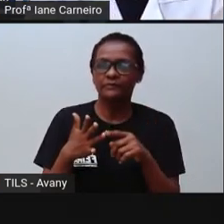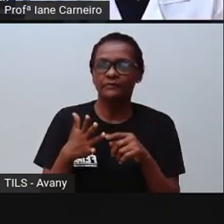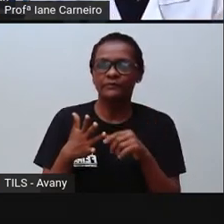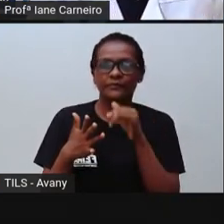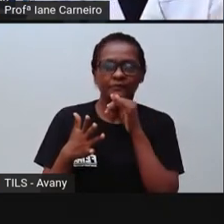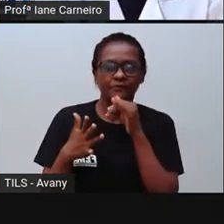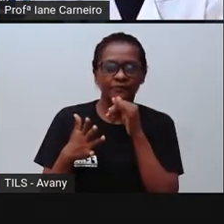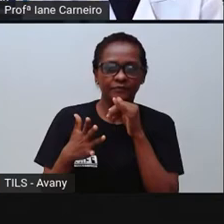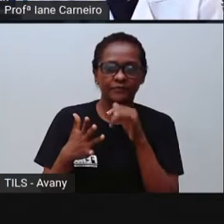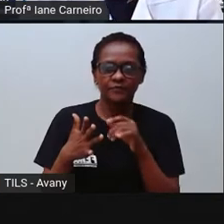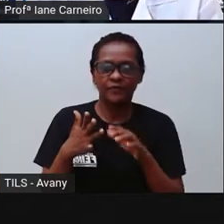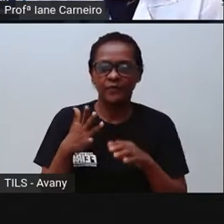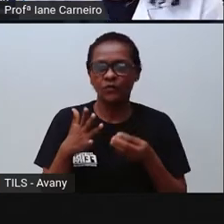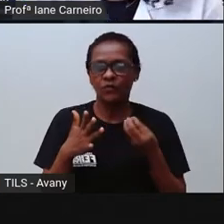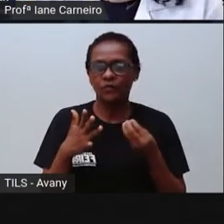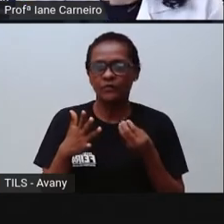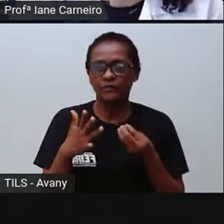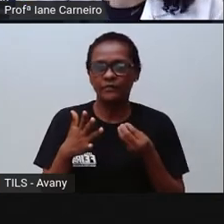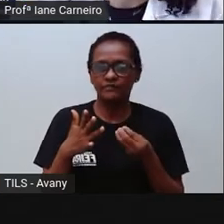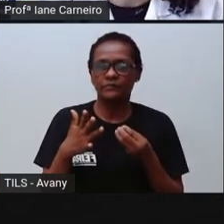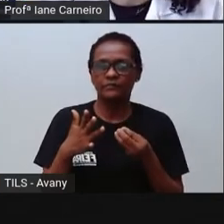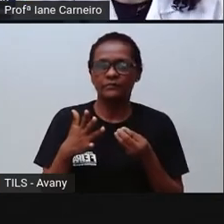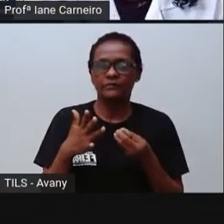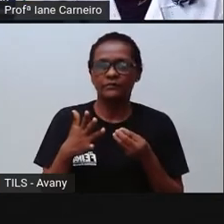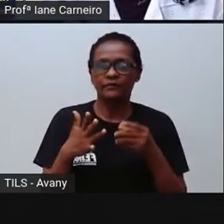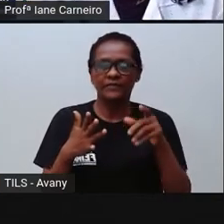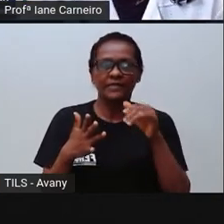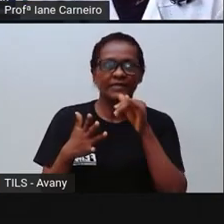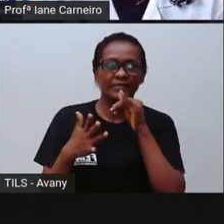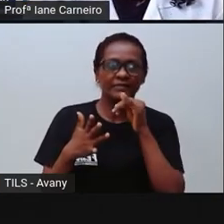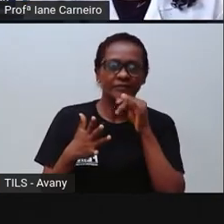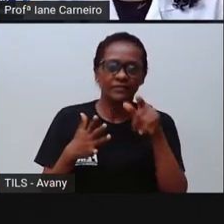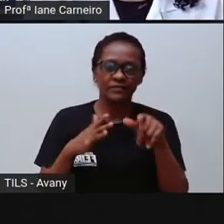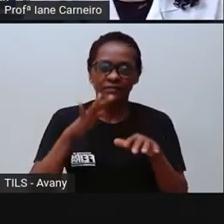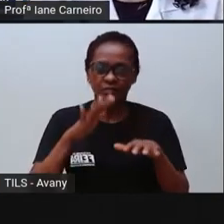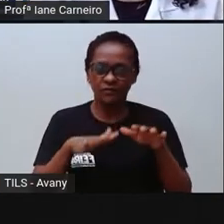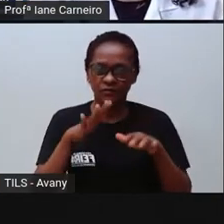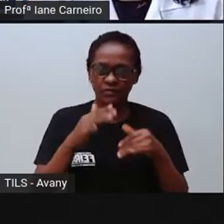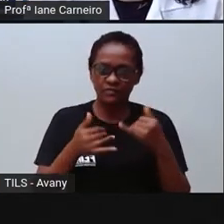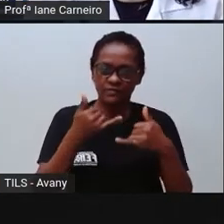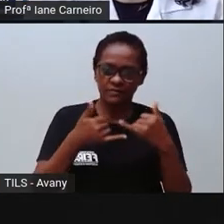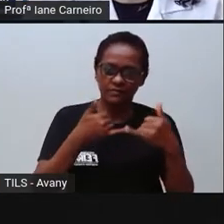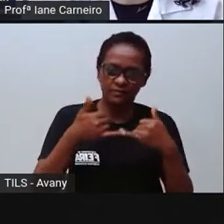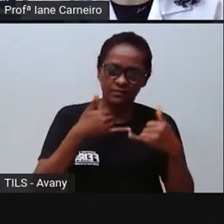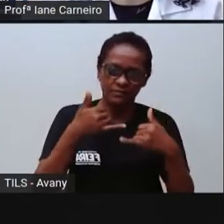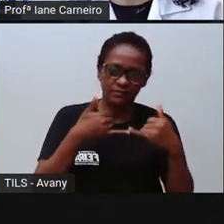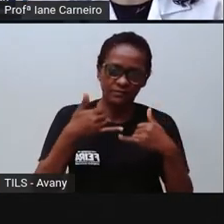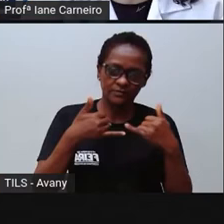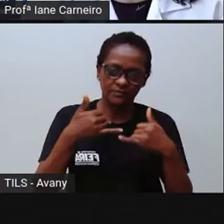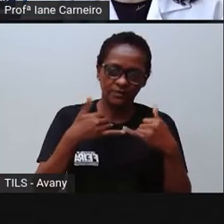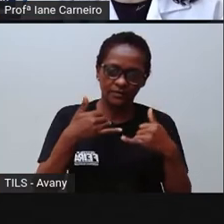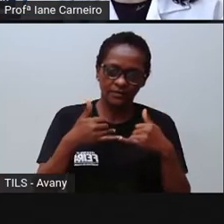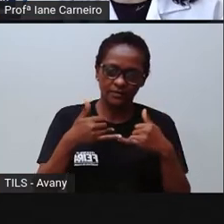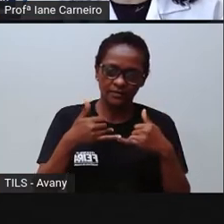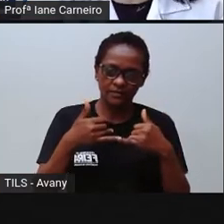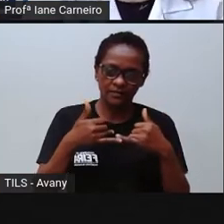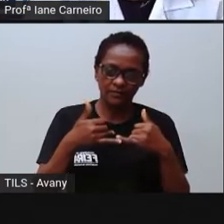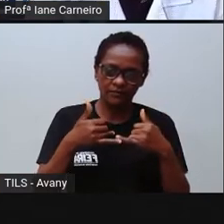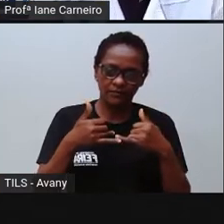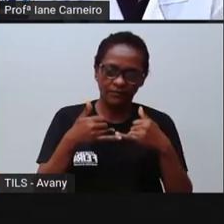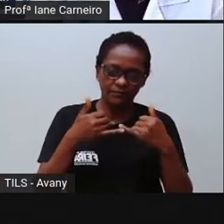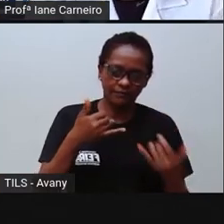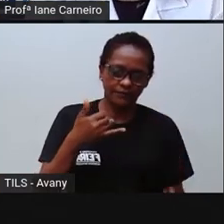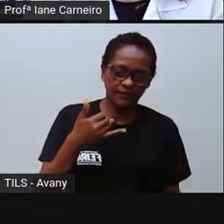É comum, às vezes, a gente tá brincando com um brinquedo. E aí, pode acontecer, né? Do brinquedo cair